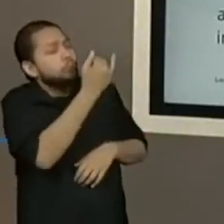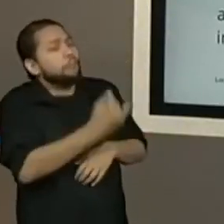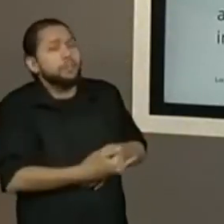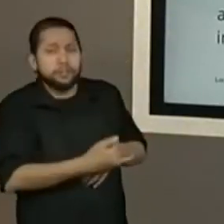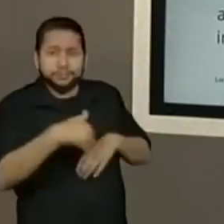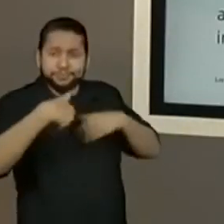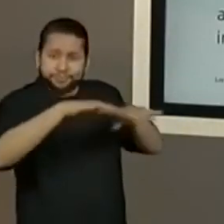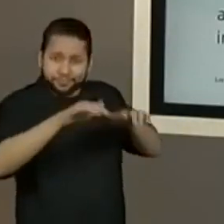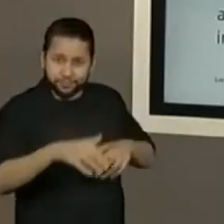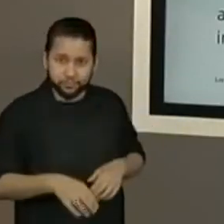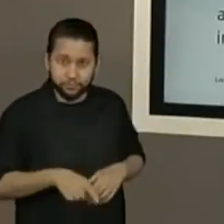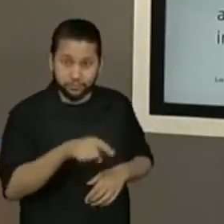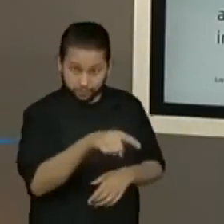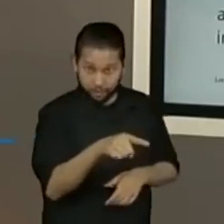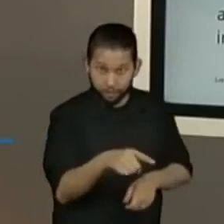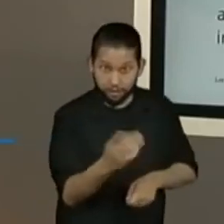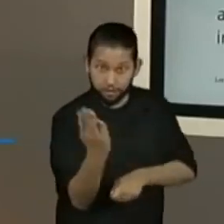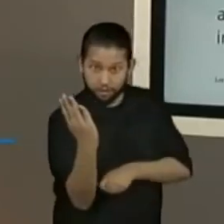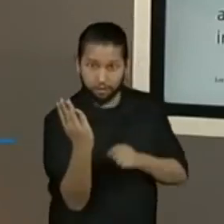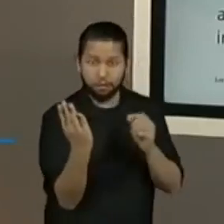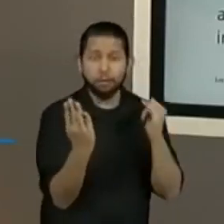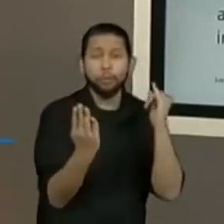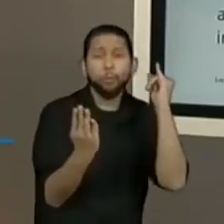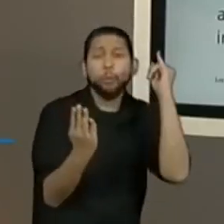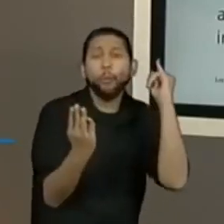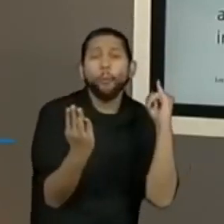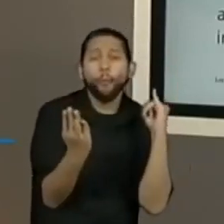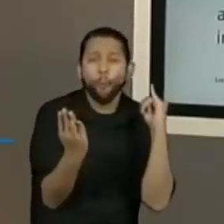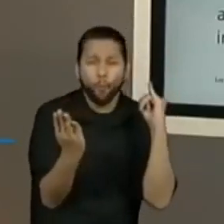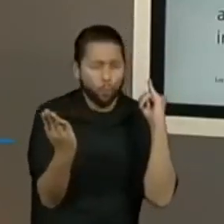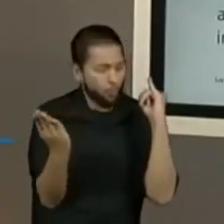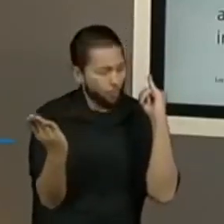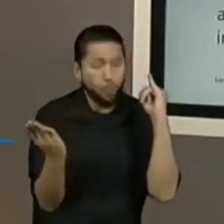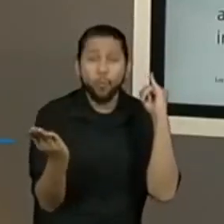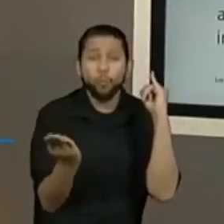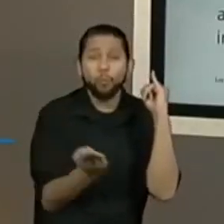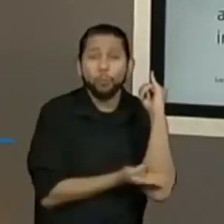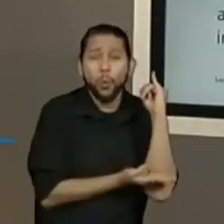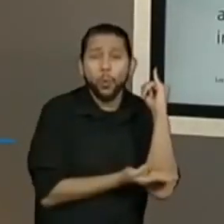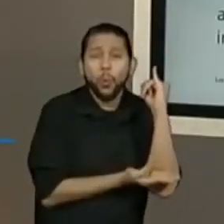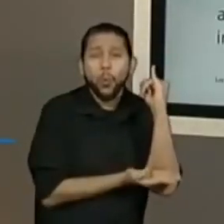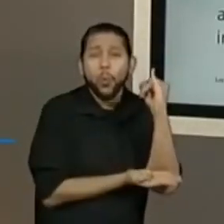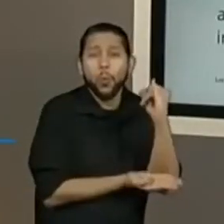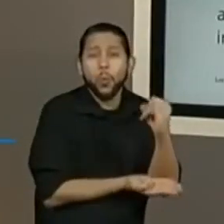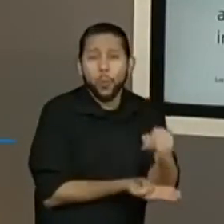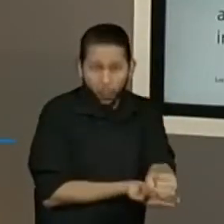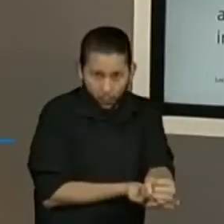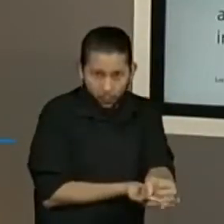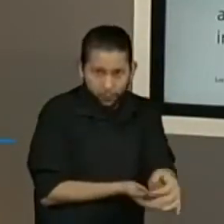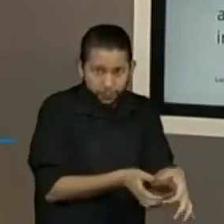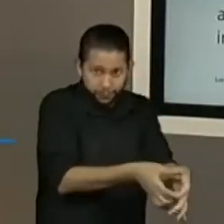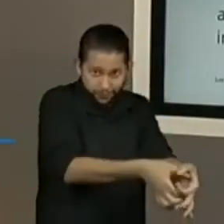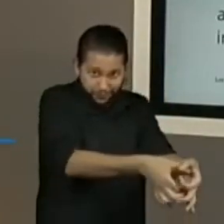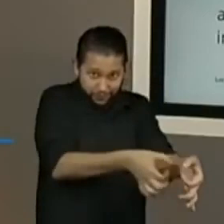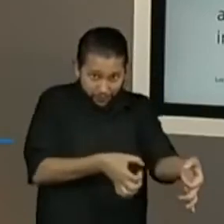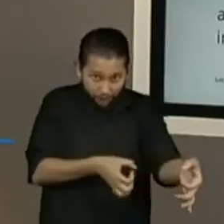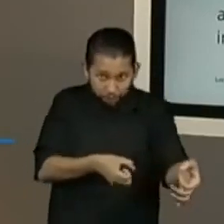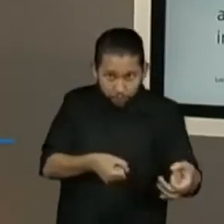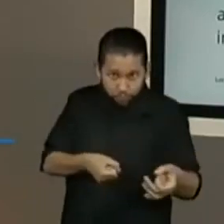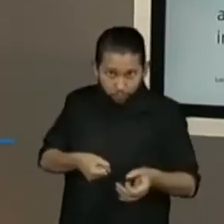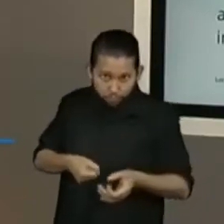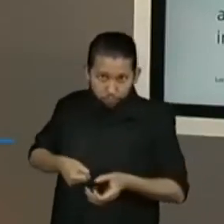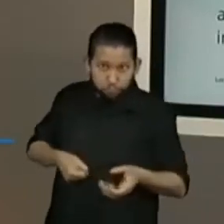esse material completo, esse machado completo, o lenhador começou a utilizar para destruir a floresta. E aí,